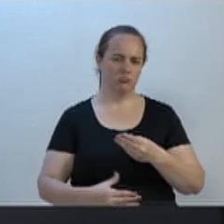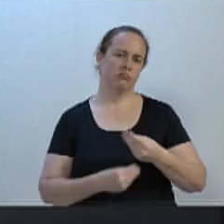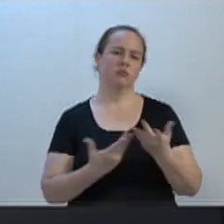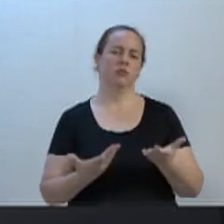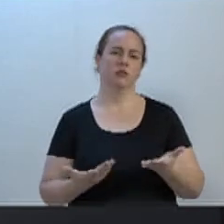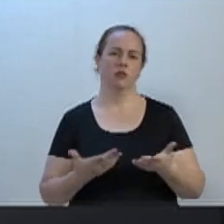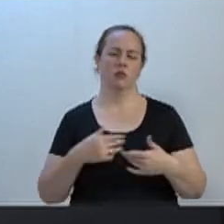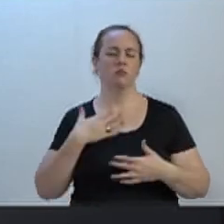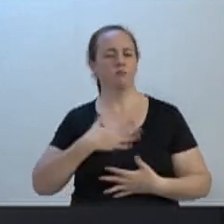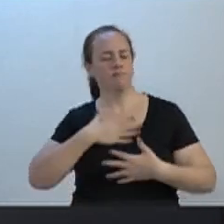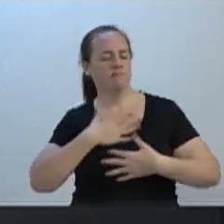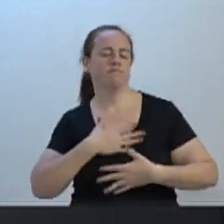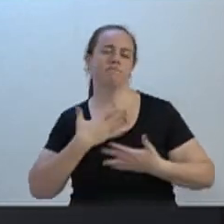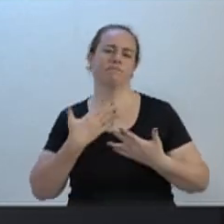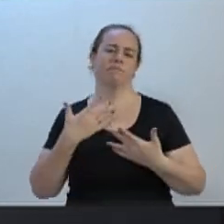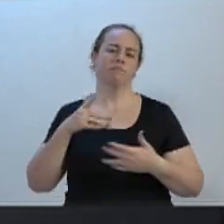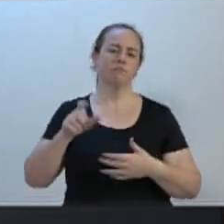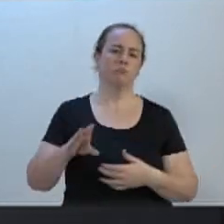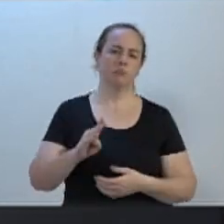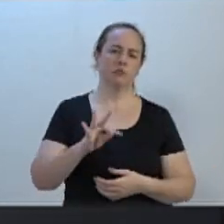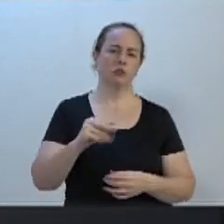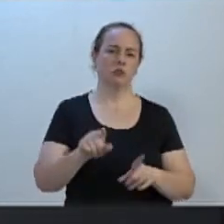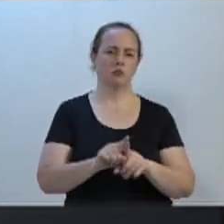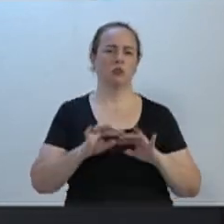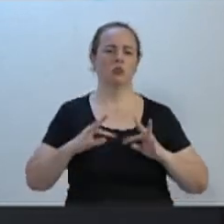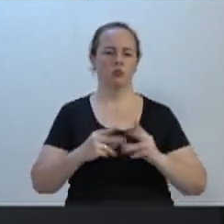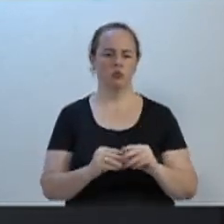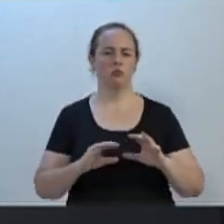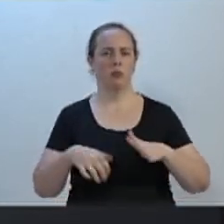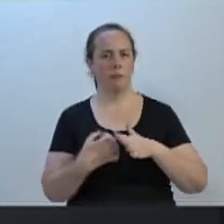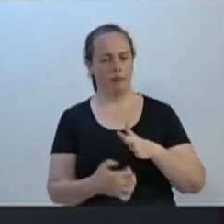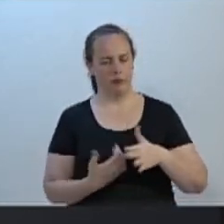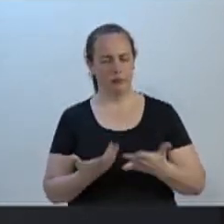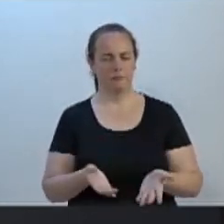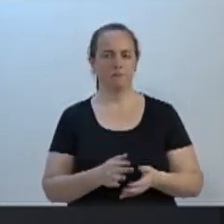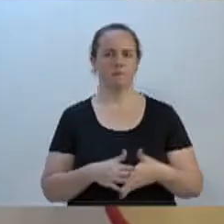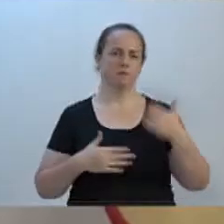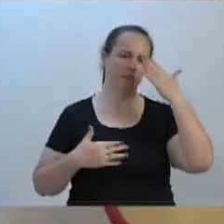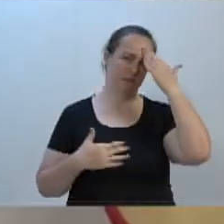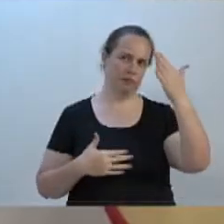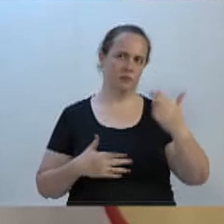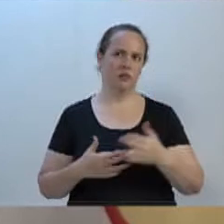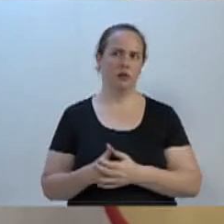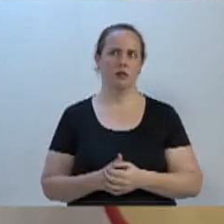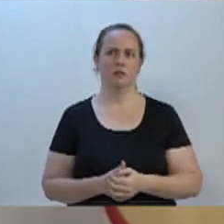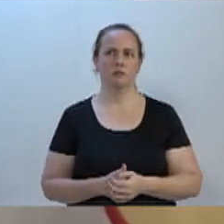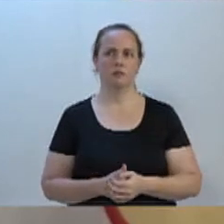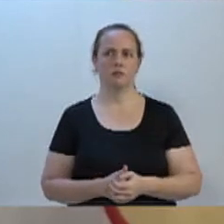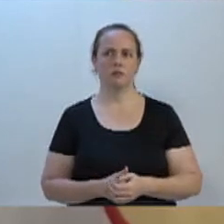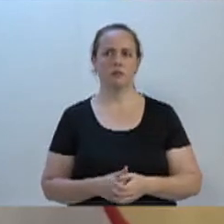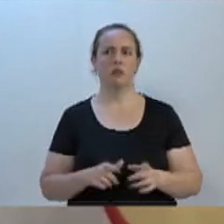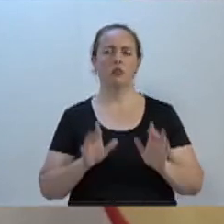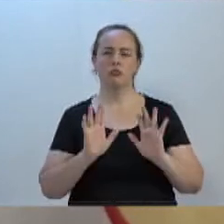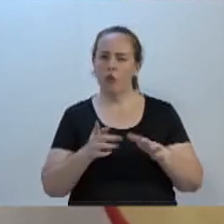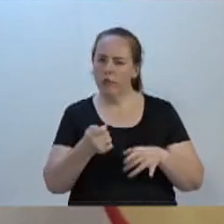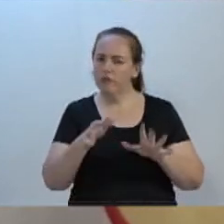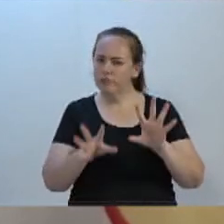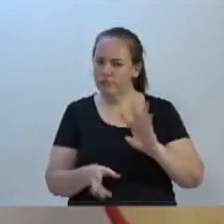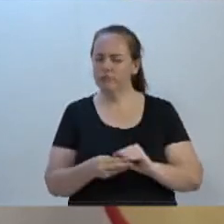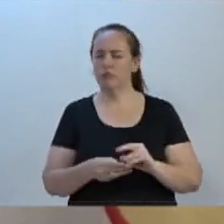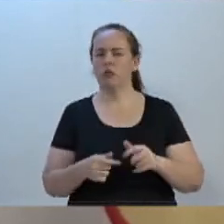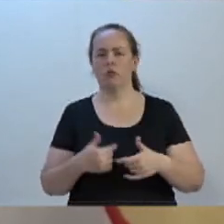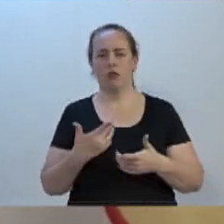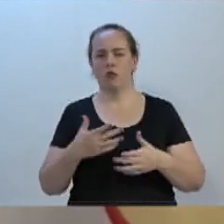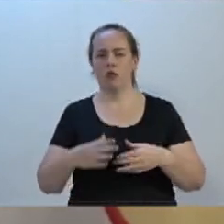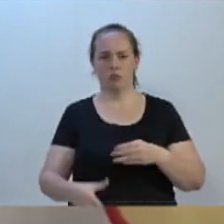os nossos cumprimentos ao Beto e toda a família Bela Janela. Obrigado. Muito obrigado, vereador Adriano Pereira. Presidente, já vou finalizar, nem vou pedir o acréscimo